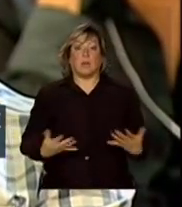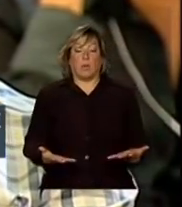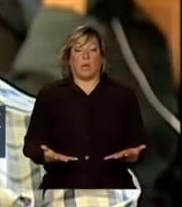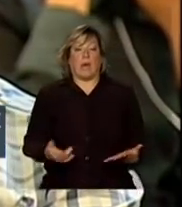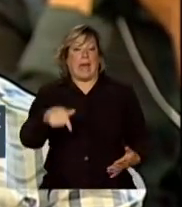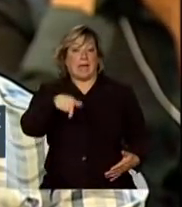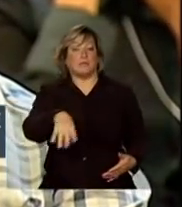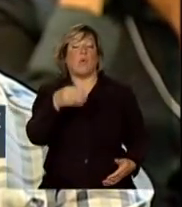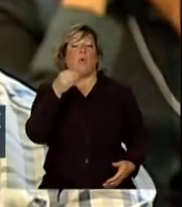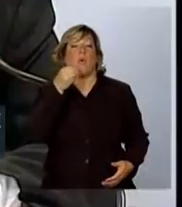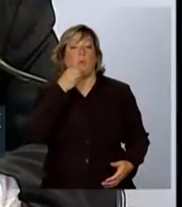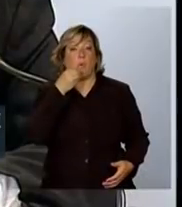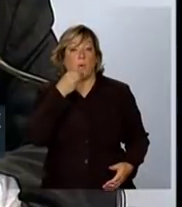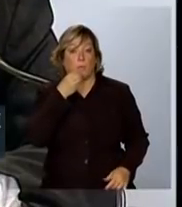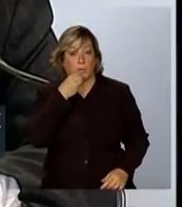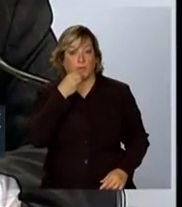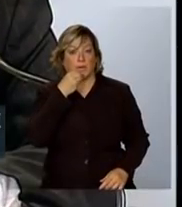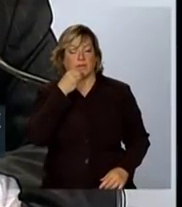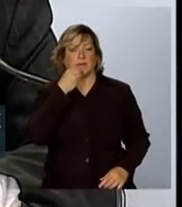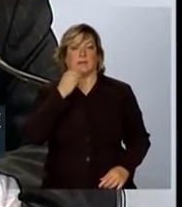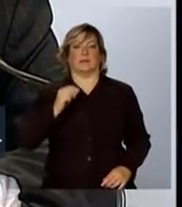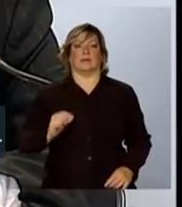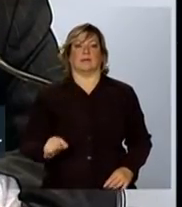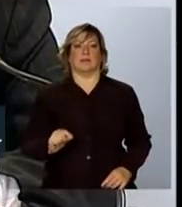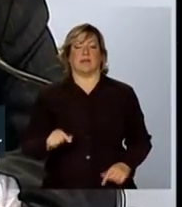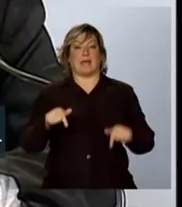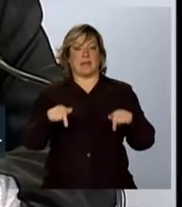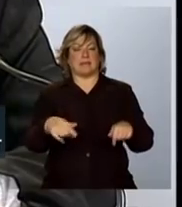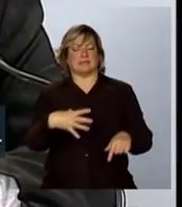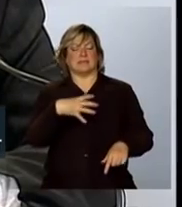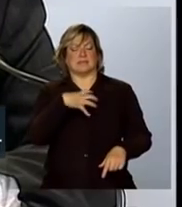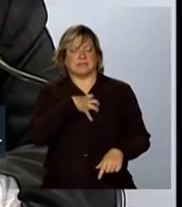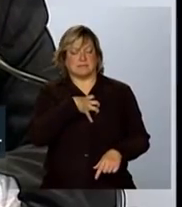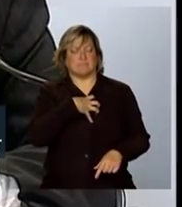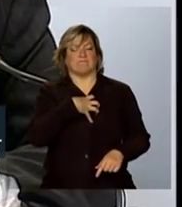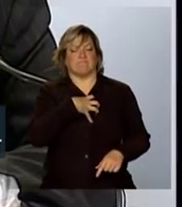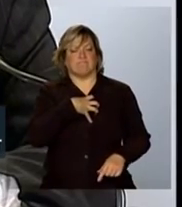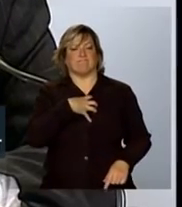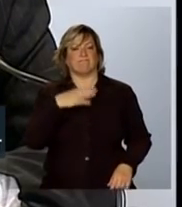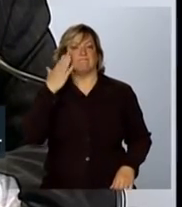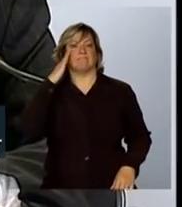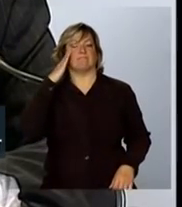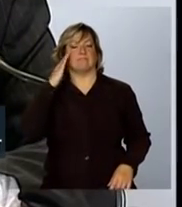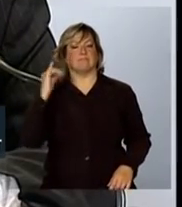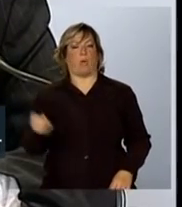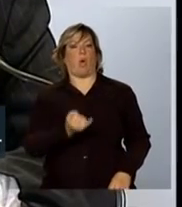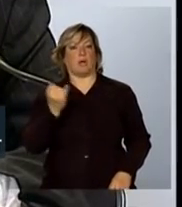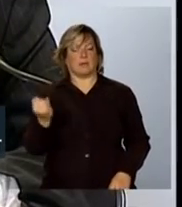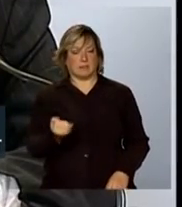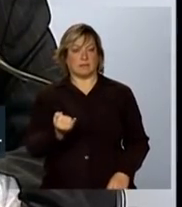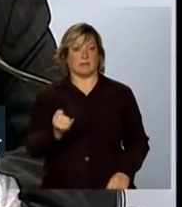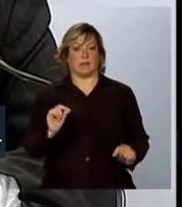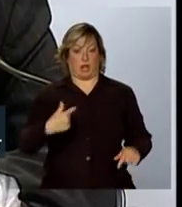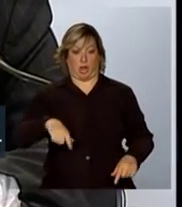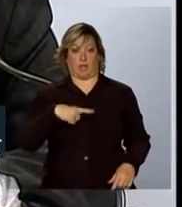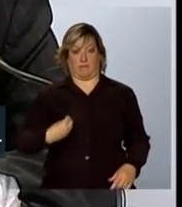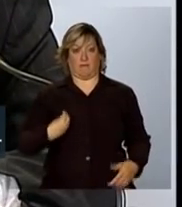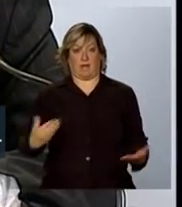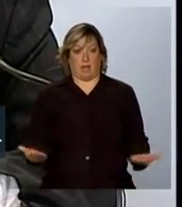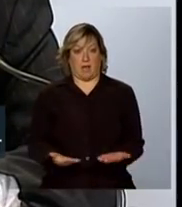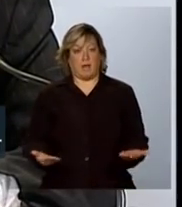oportunidade e essa sensibilidade que nós estamos vivendo, ela é